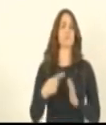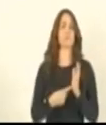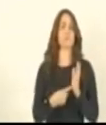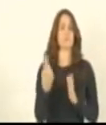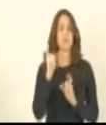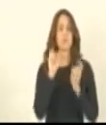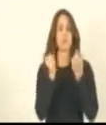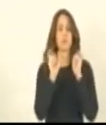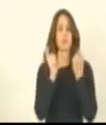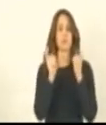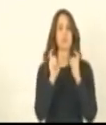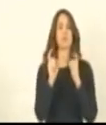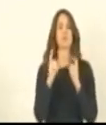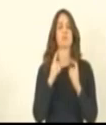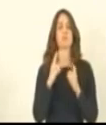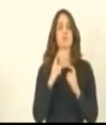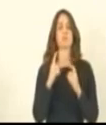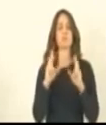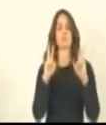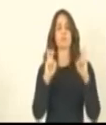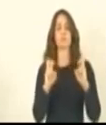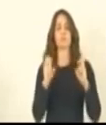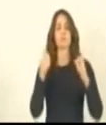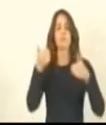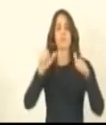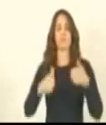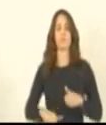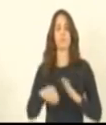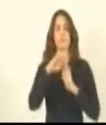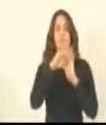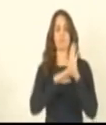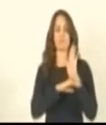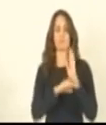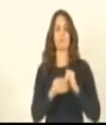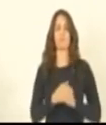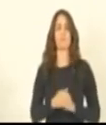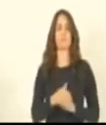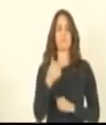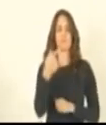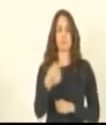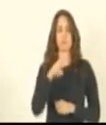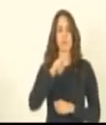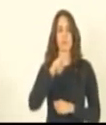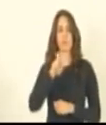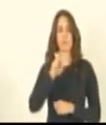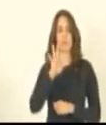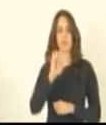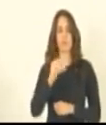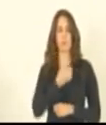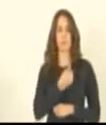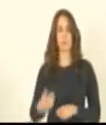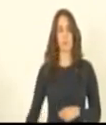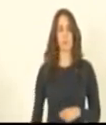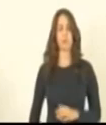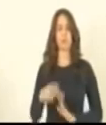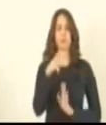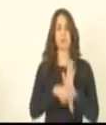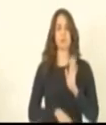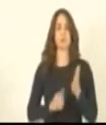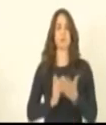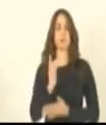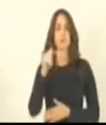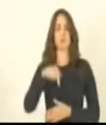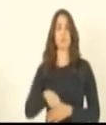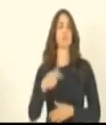reunião com matérias para análise na ordem do dia. Sete vetos do governo a projetos aprovados